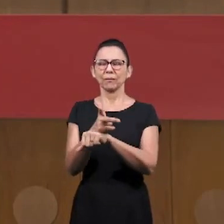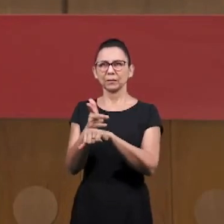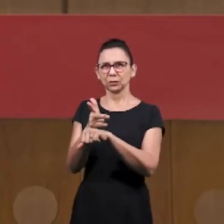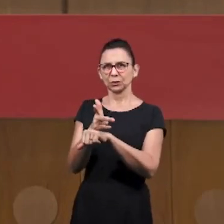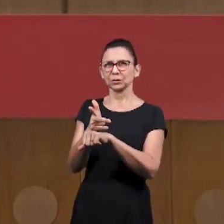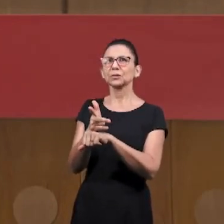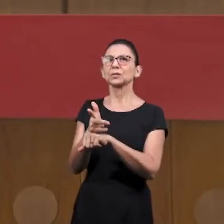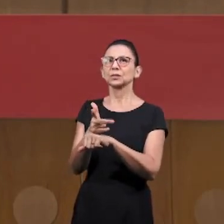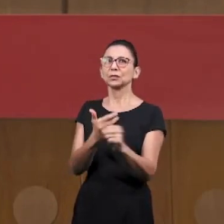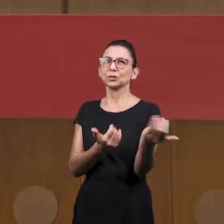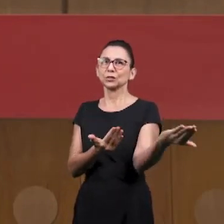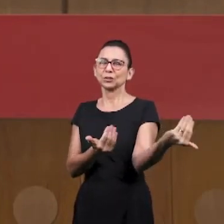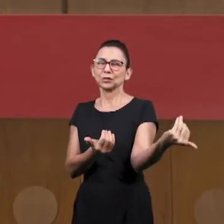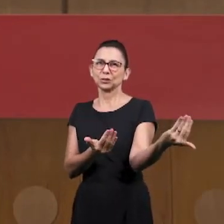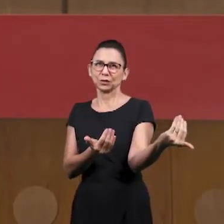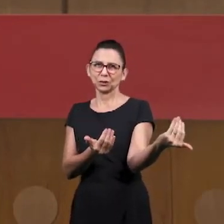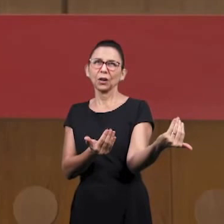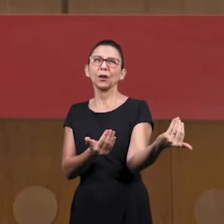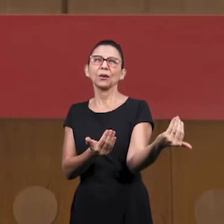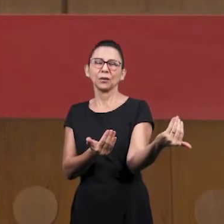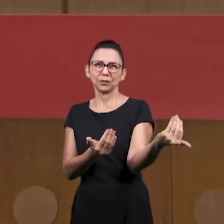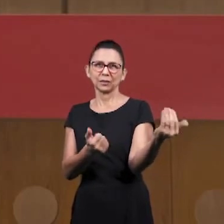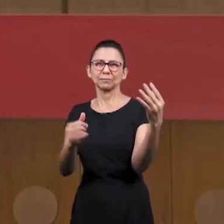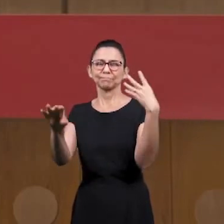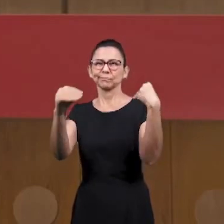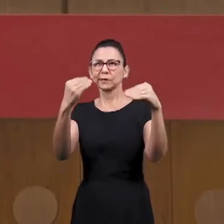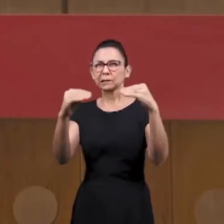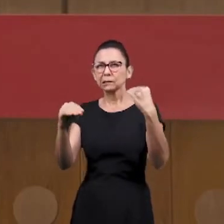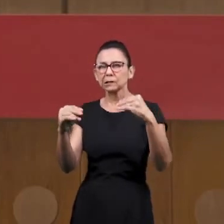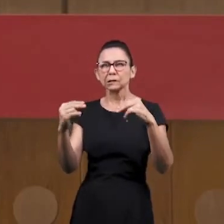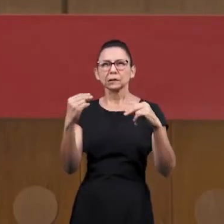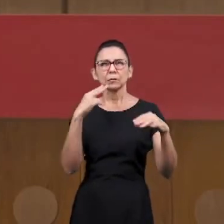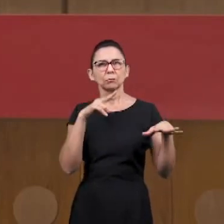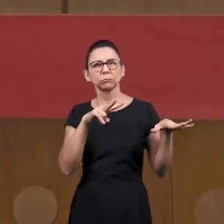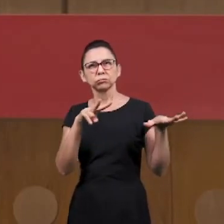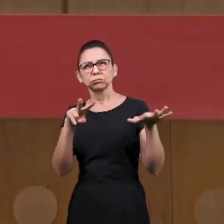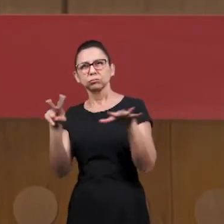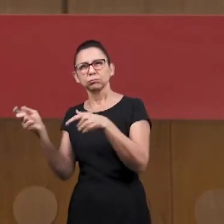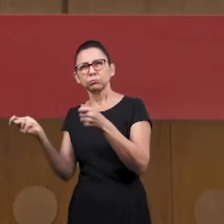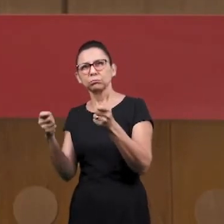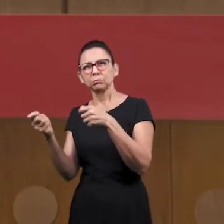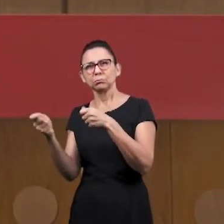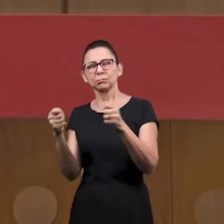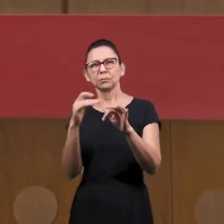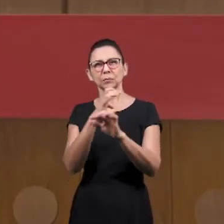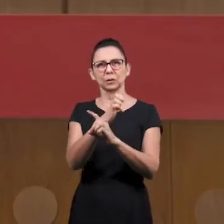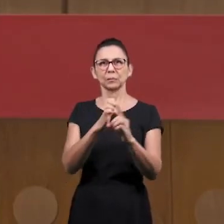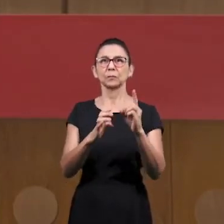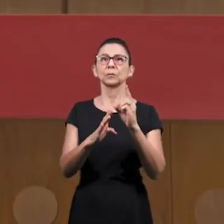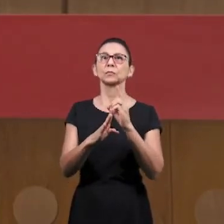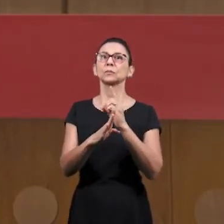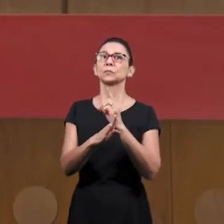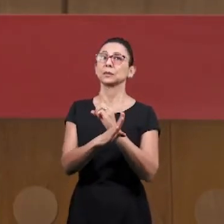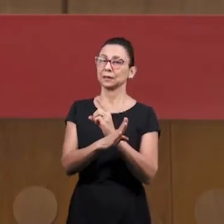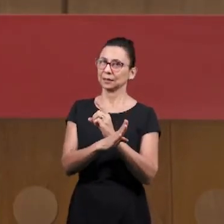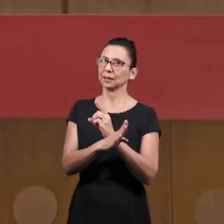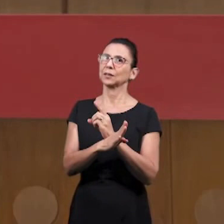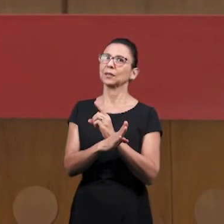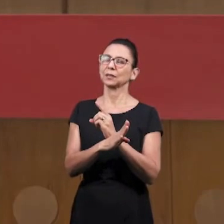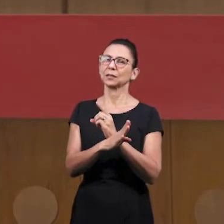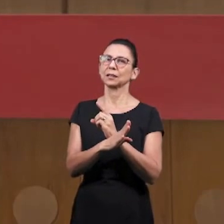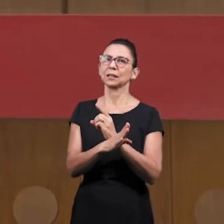dos vídeos dos nossos jovens que eles têm enviado toda semana para a nossa Escola Bíblica Dominical